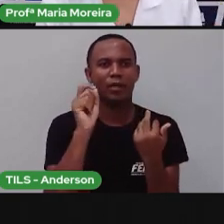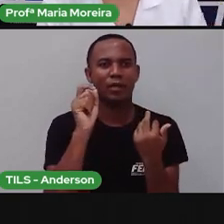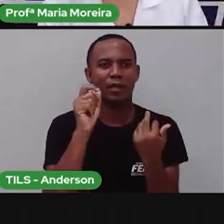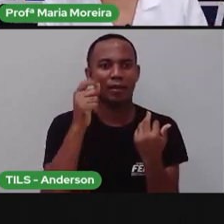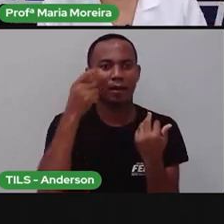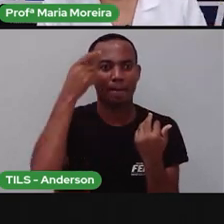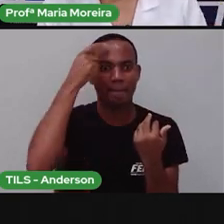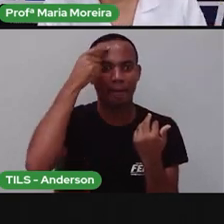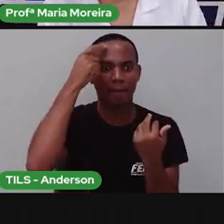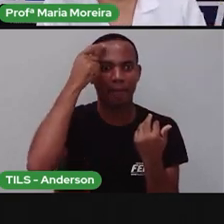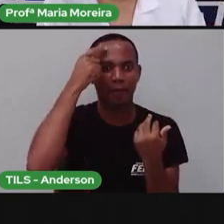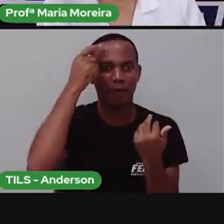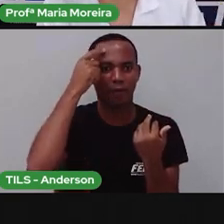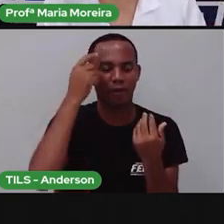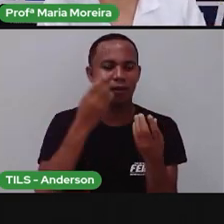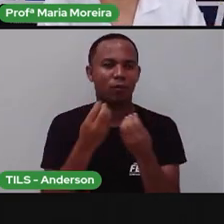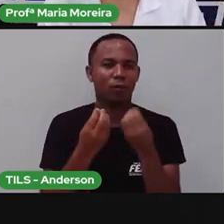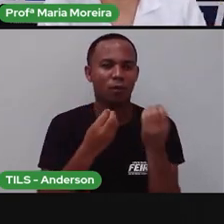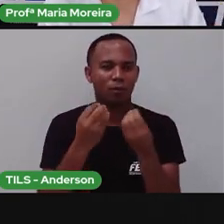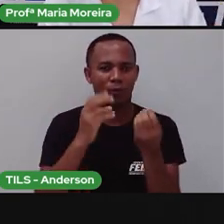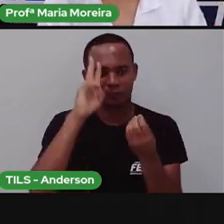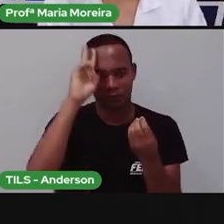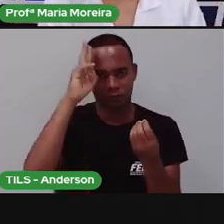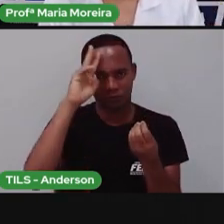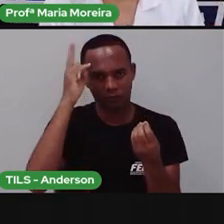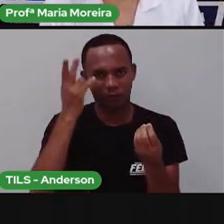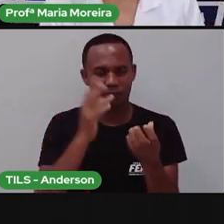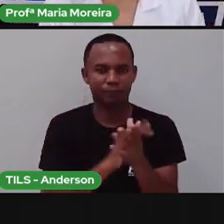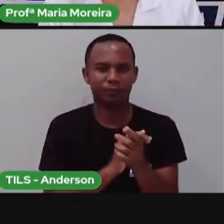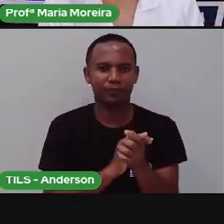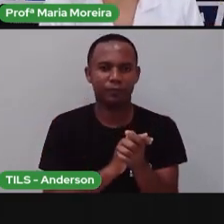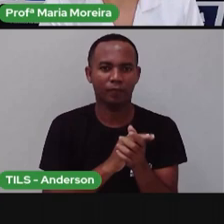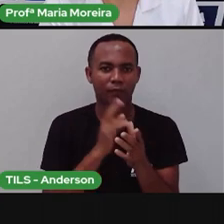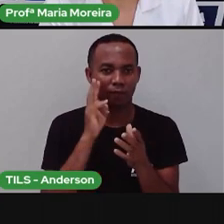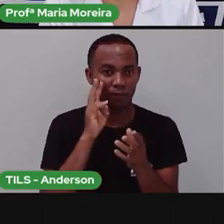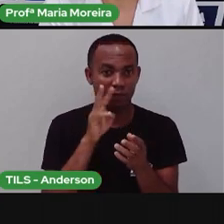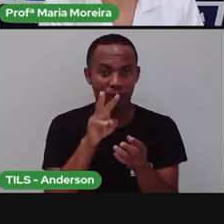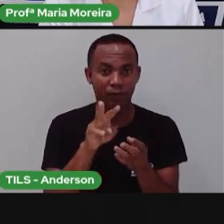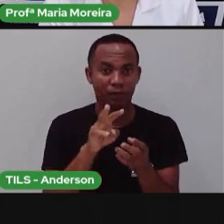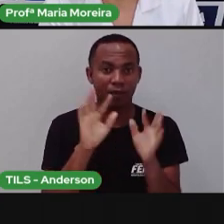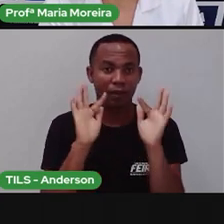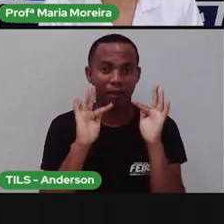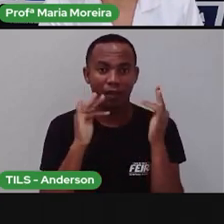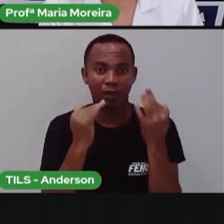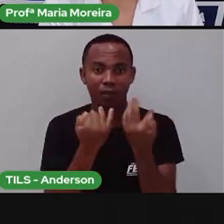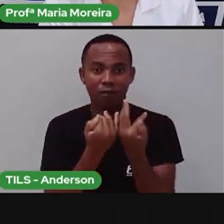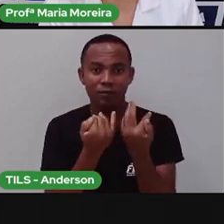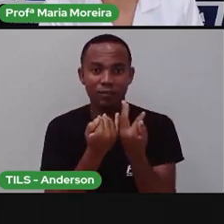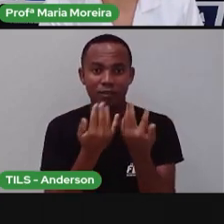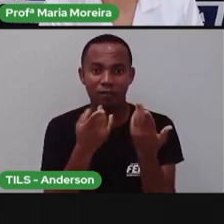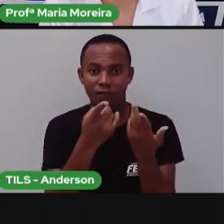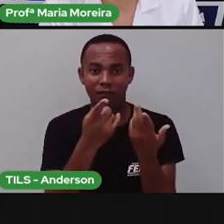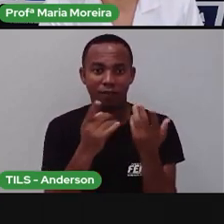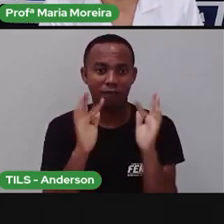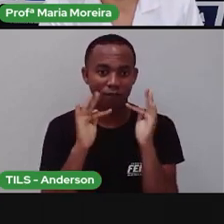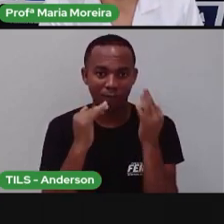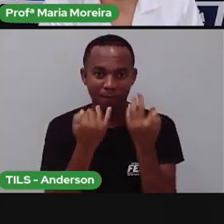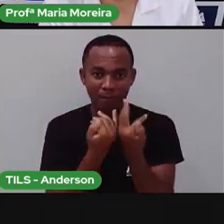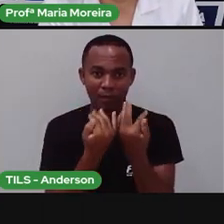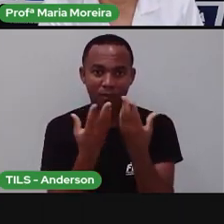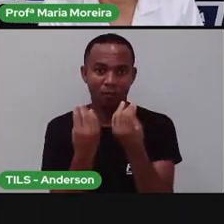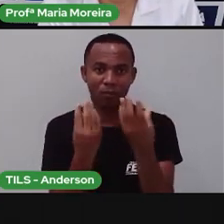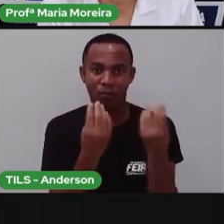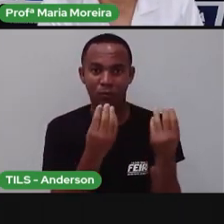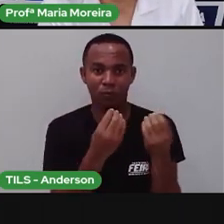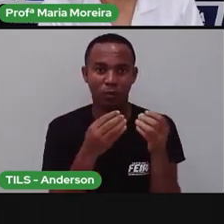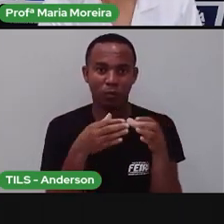memórias. Então, vamos lá às histórias, né? Olha só, uma reunião familiar aí. Lembra bem a minha família, né? A gente não é a minha família, mas